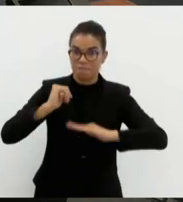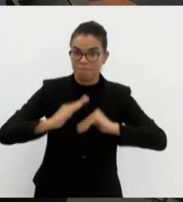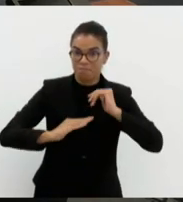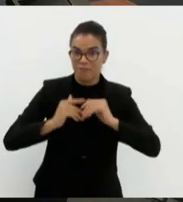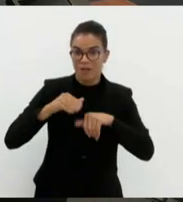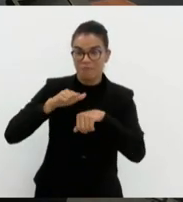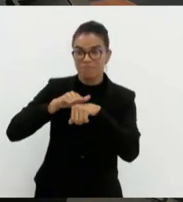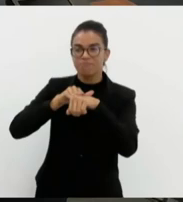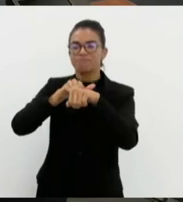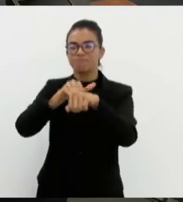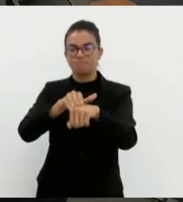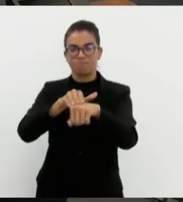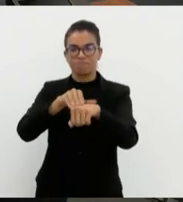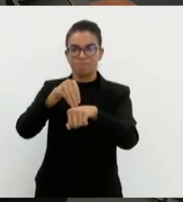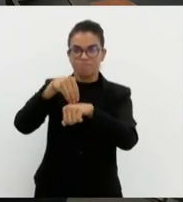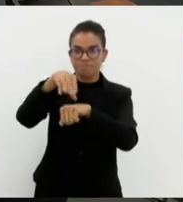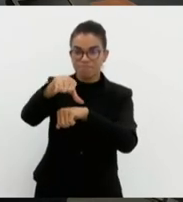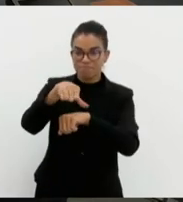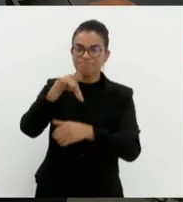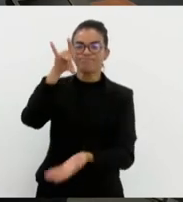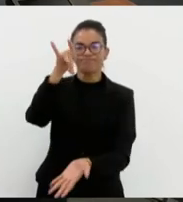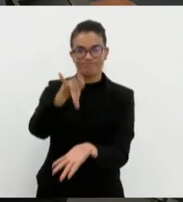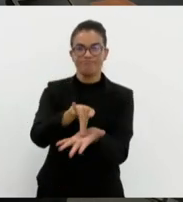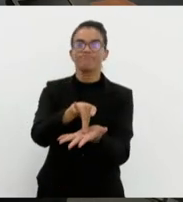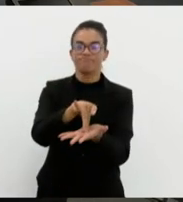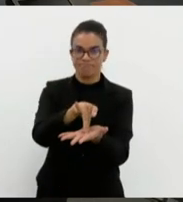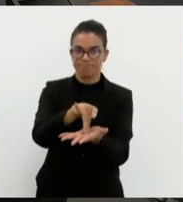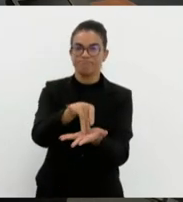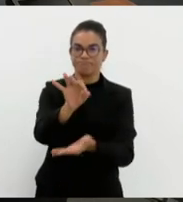para o senhor que, de fato,